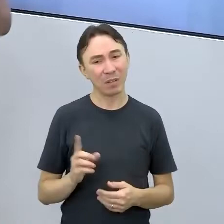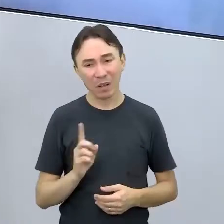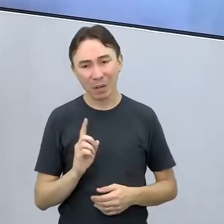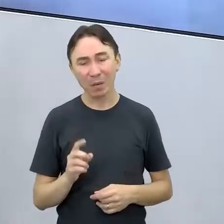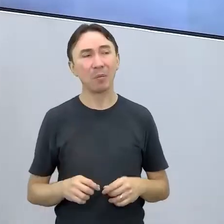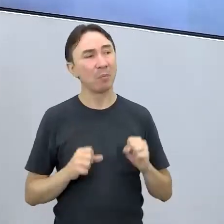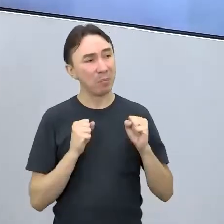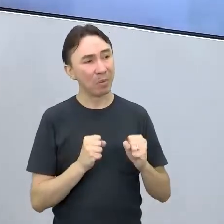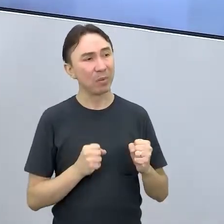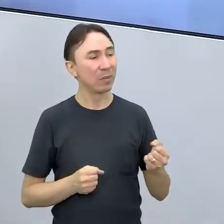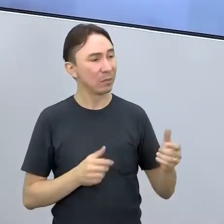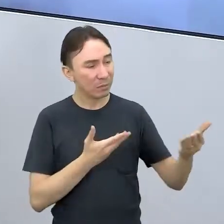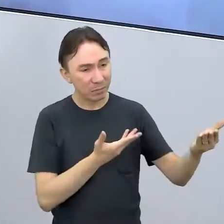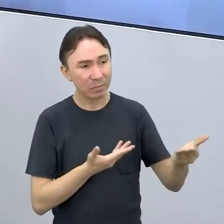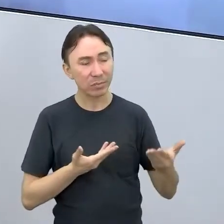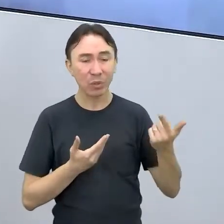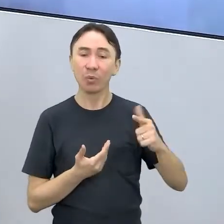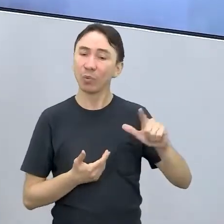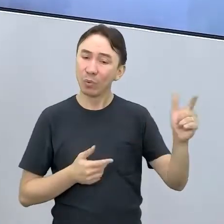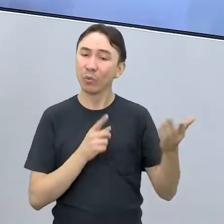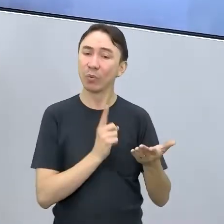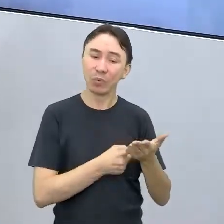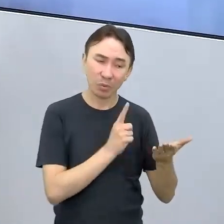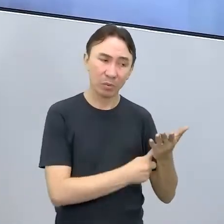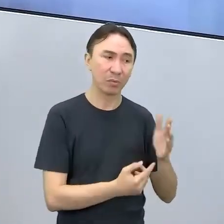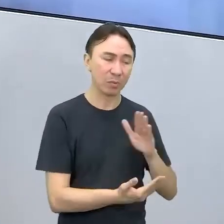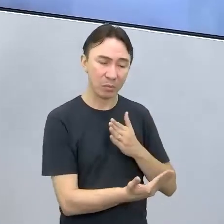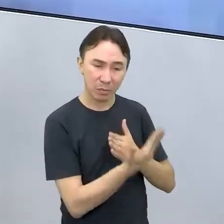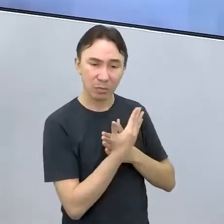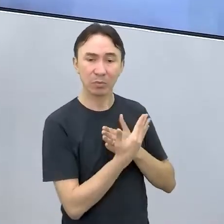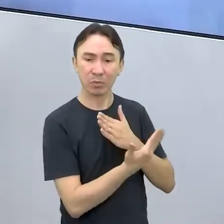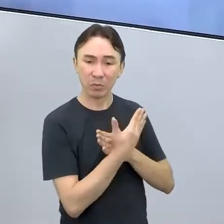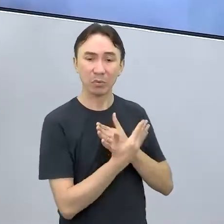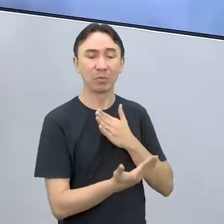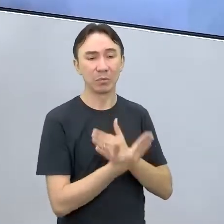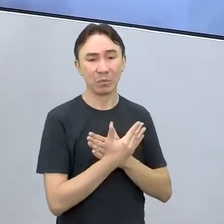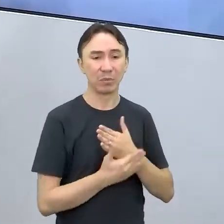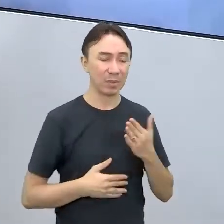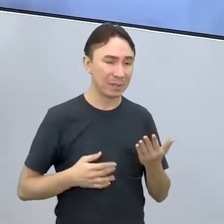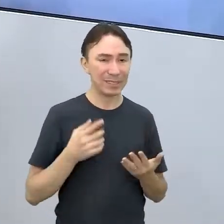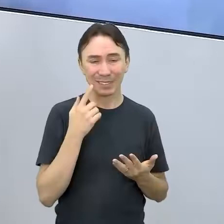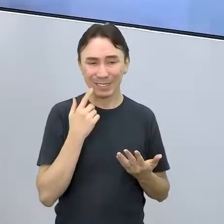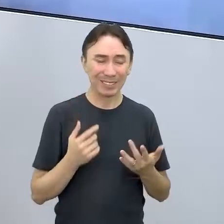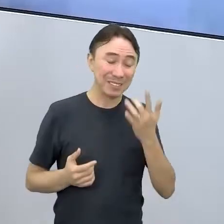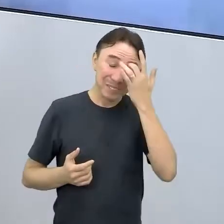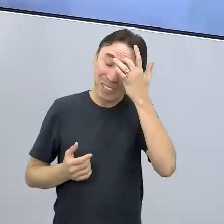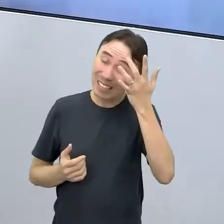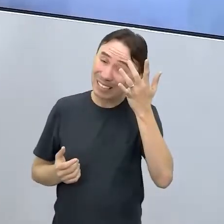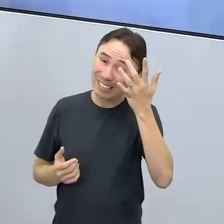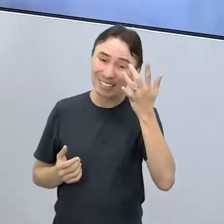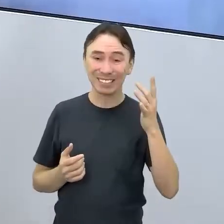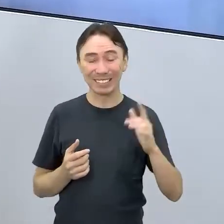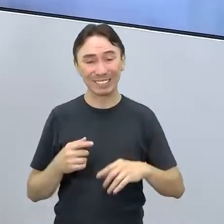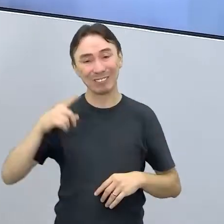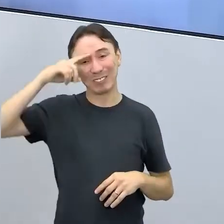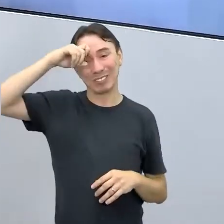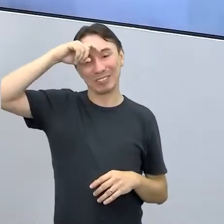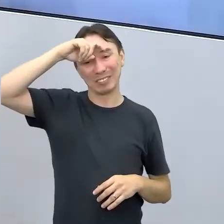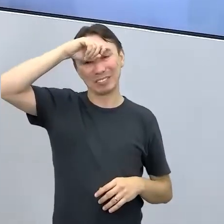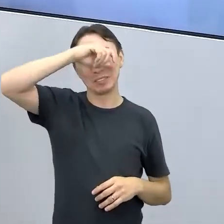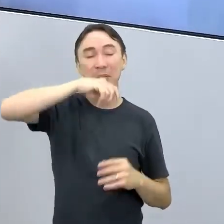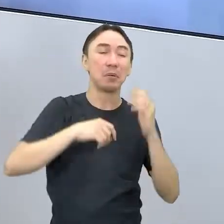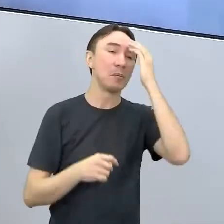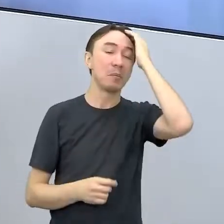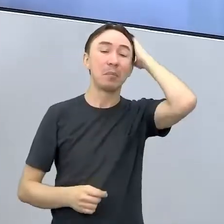necessitar de tantos parceiros, pode ser que não seja tão fácil assim trabalhar, porque não é todo mundo que vai